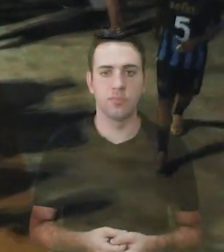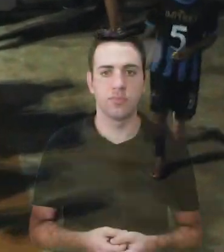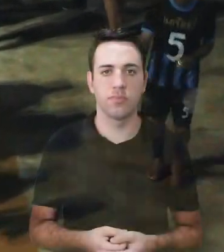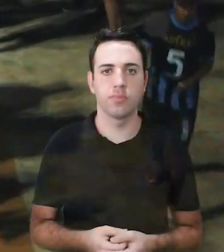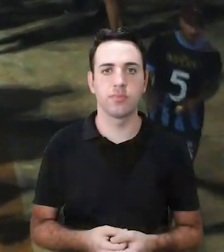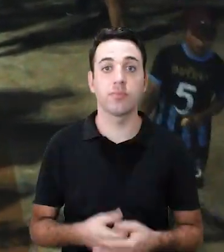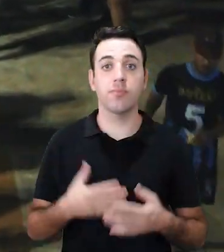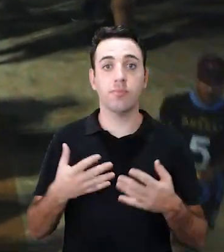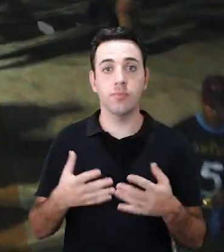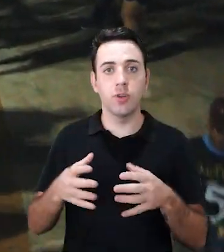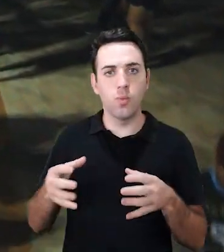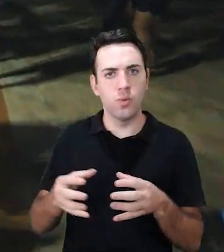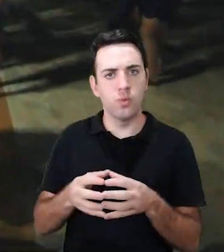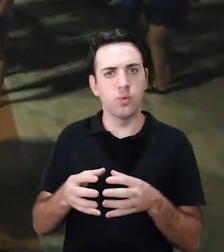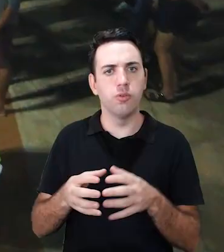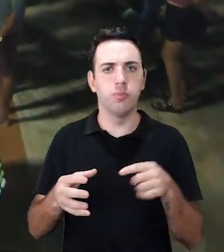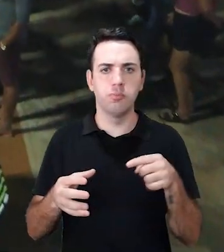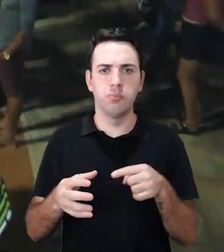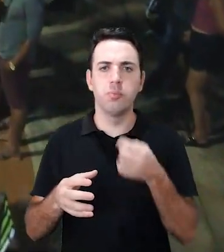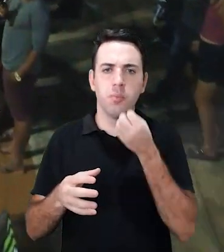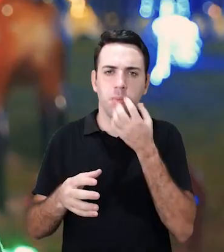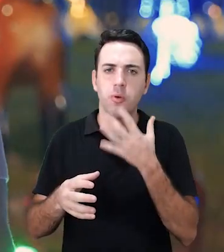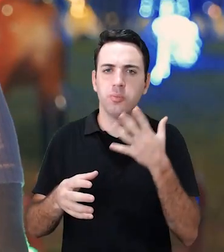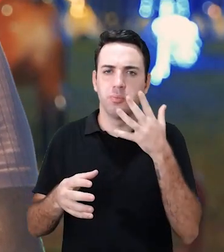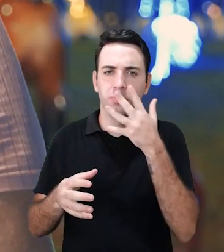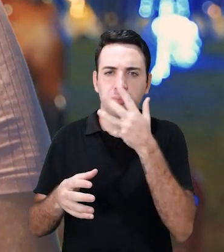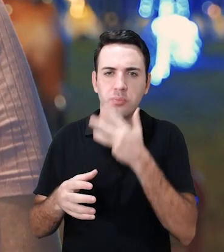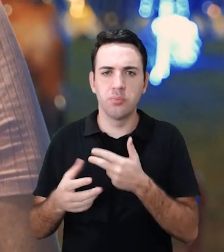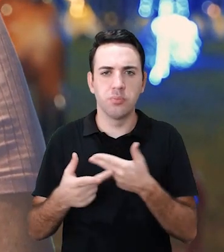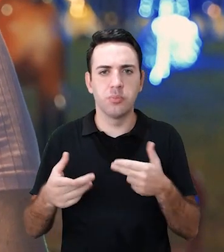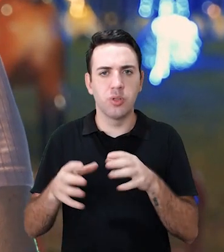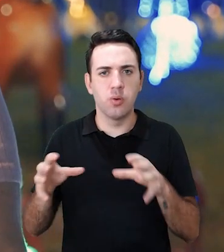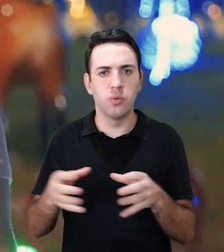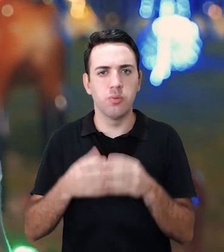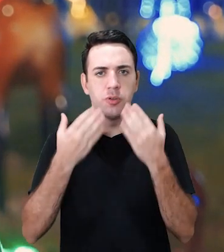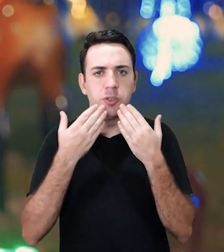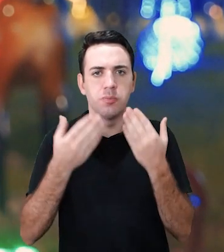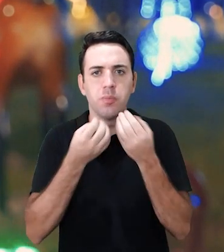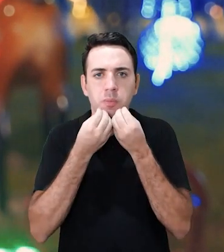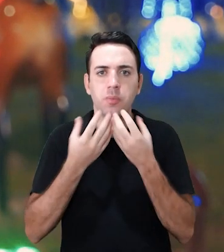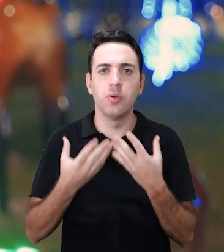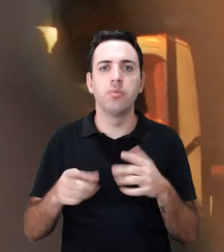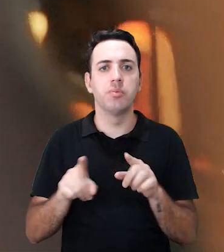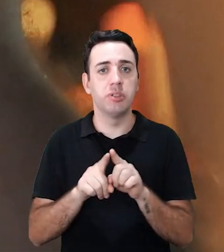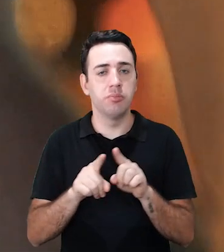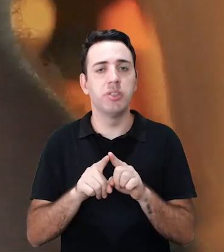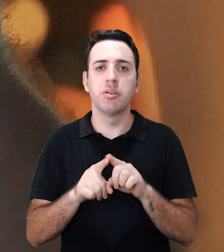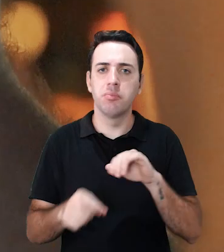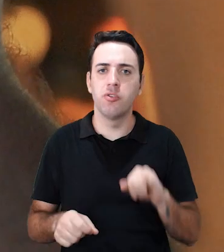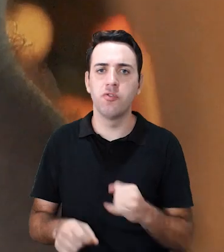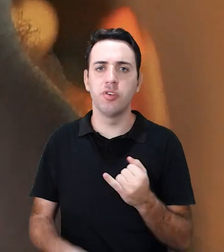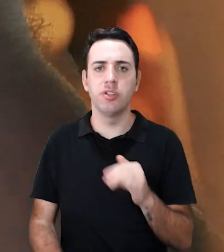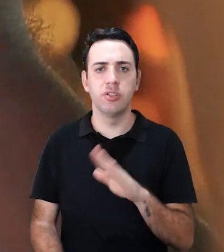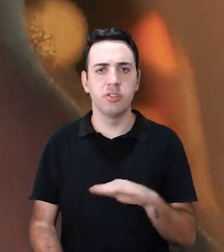Música A muito bonita, excelente. É uma boa apresentação, é um meio de pegar essas